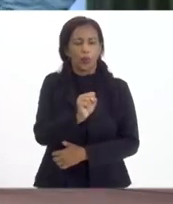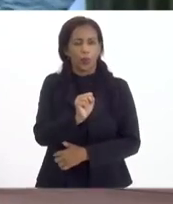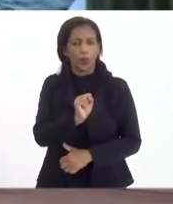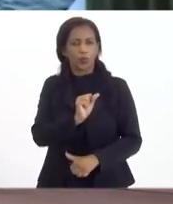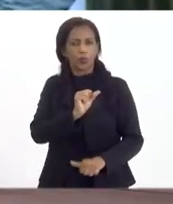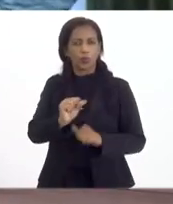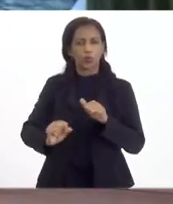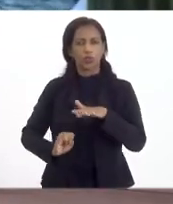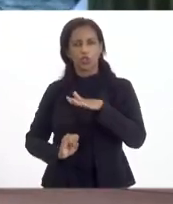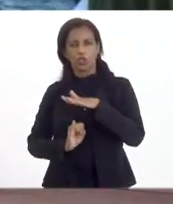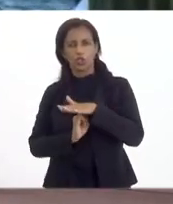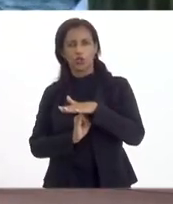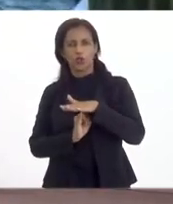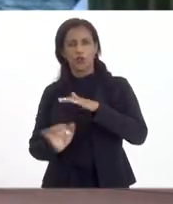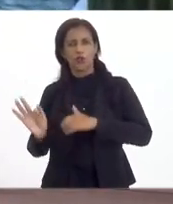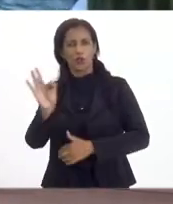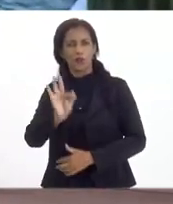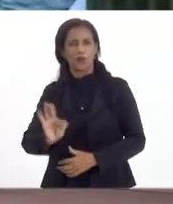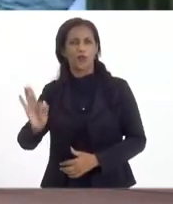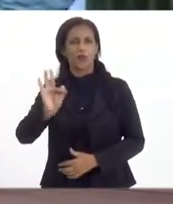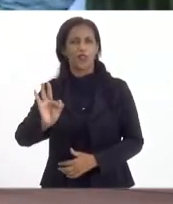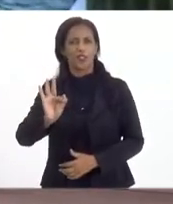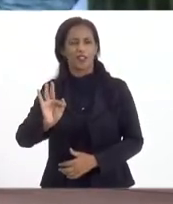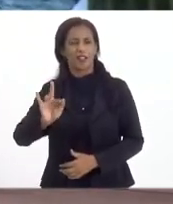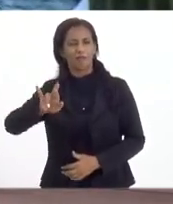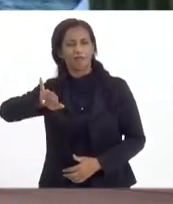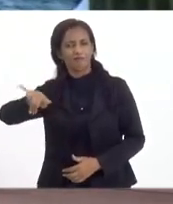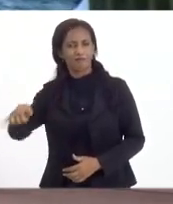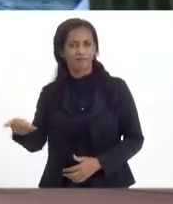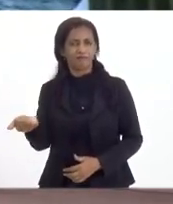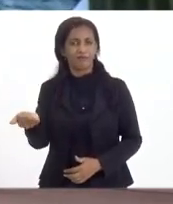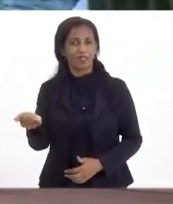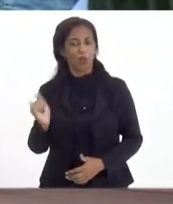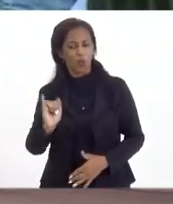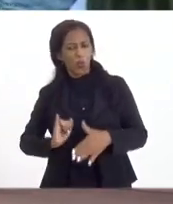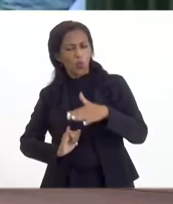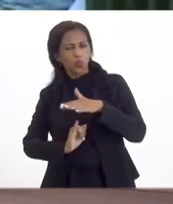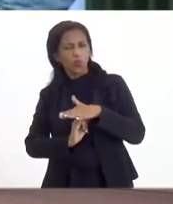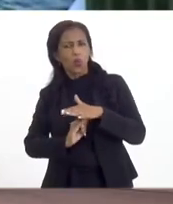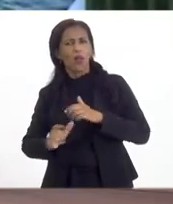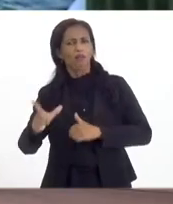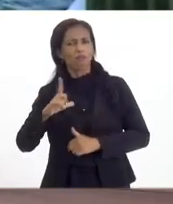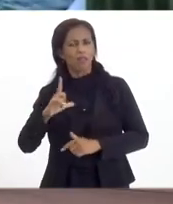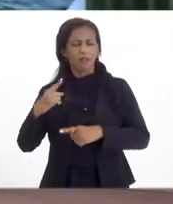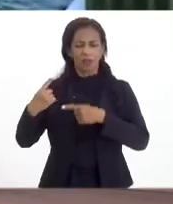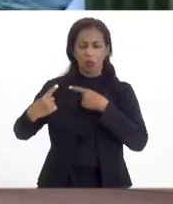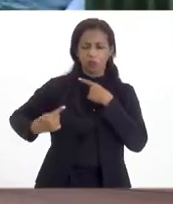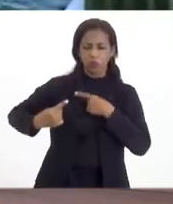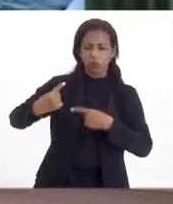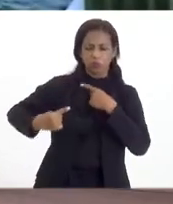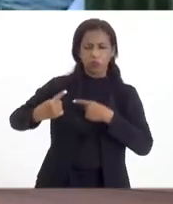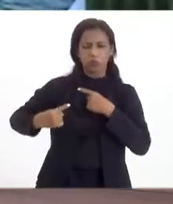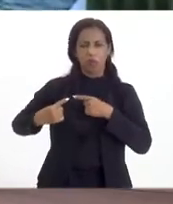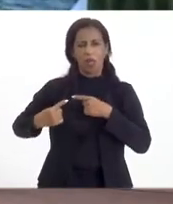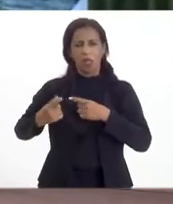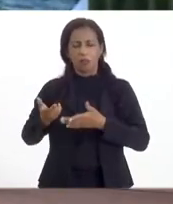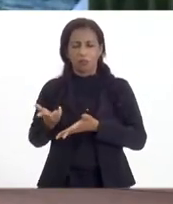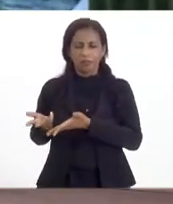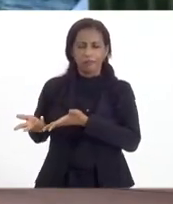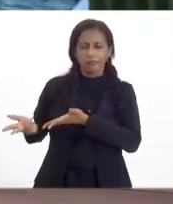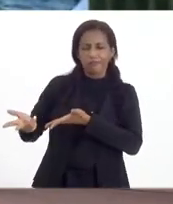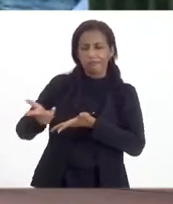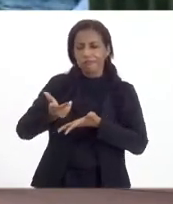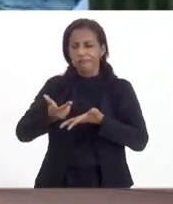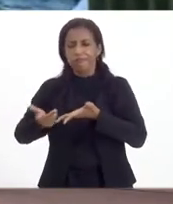transformou em Instituto Federal do Rio de Janeiro. O Instituto tem feito uma discussão importante do mapeamento da educação